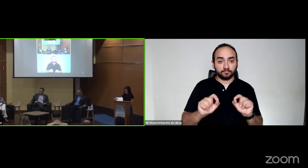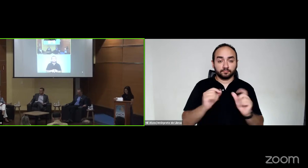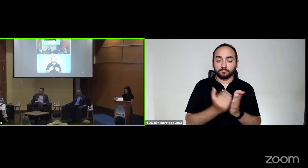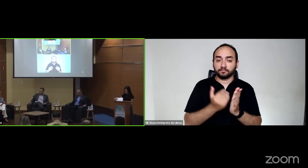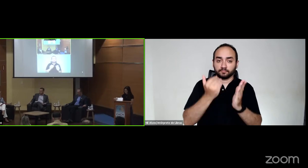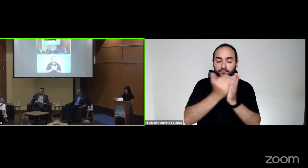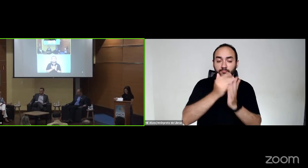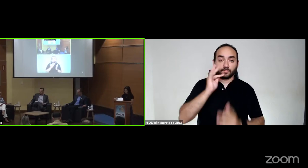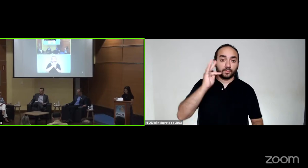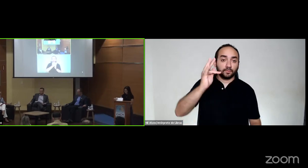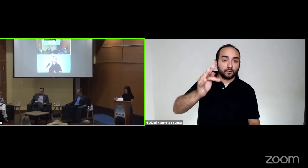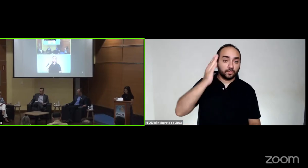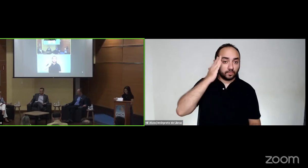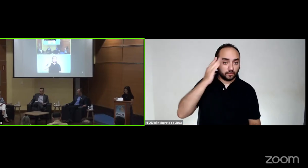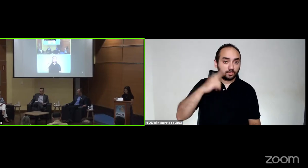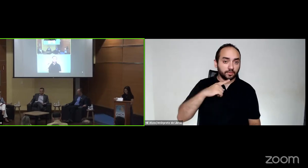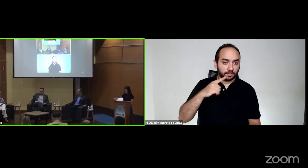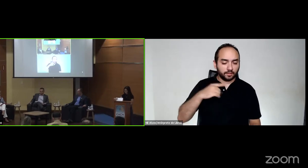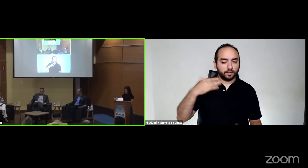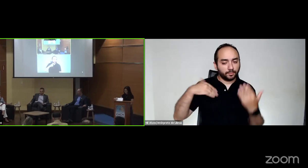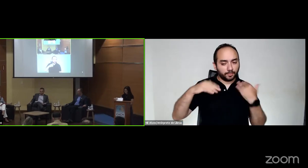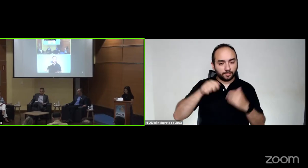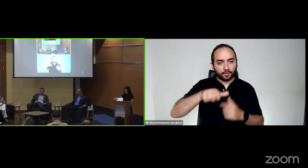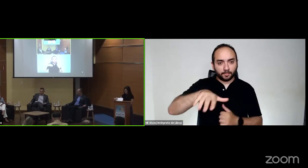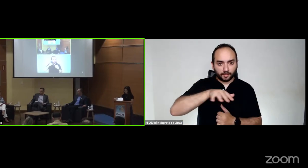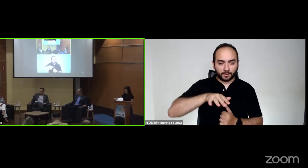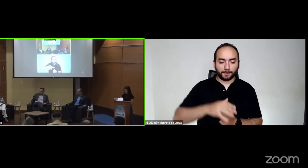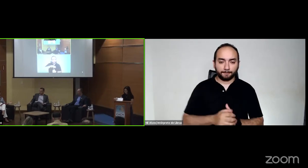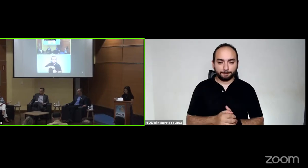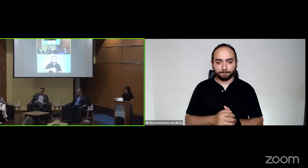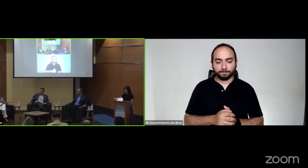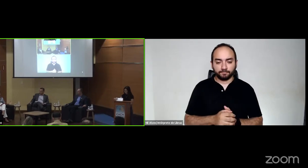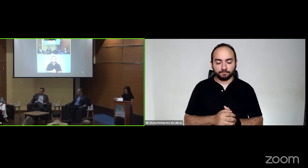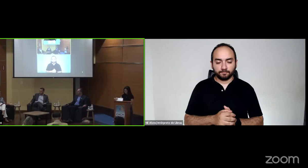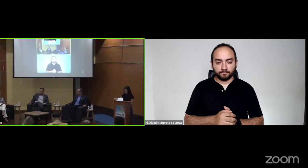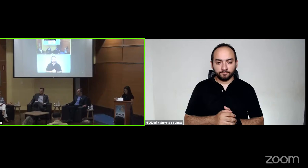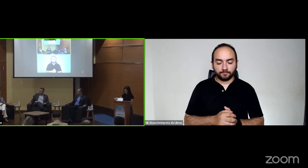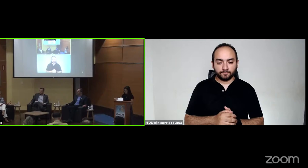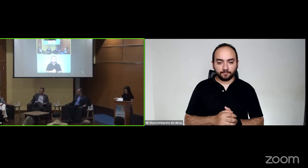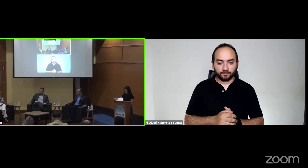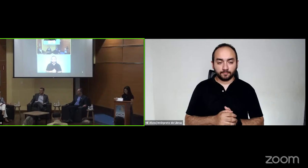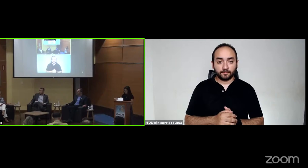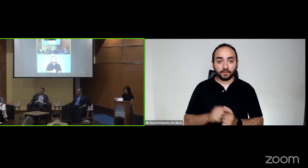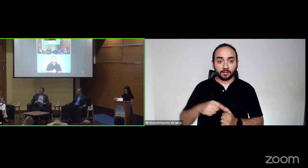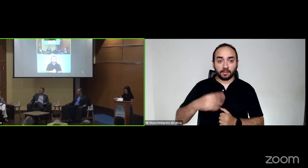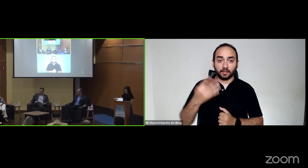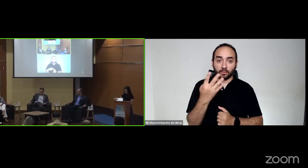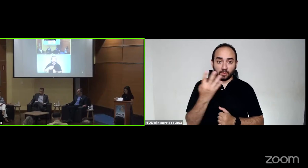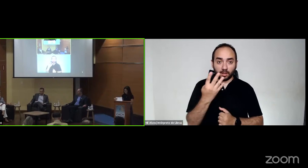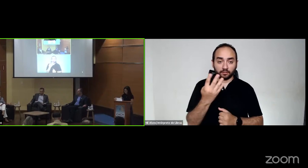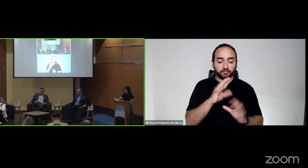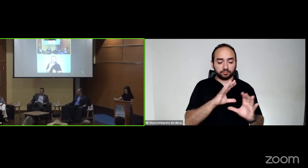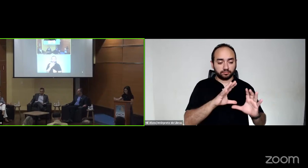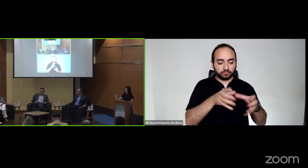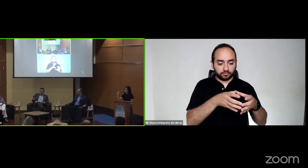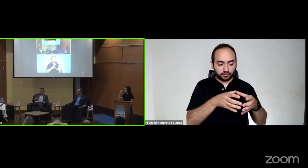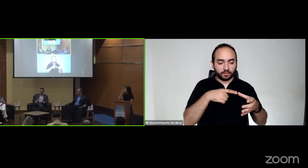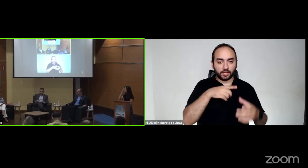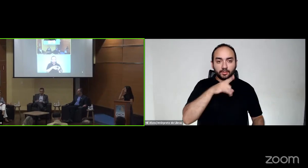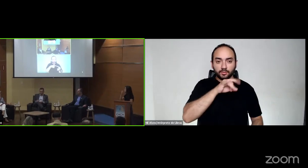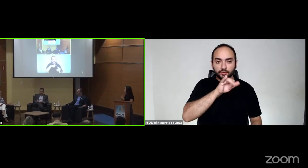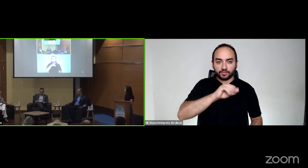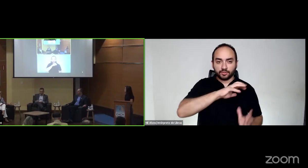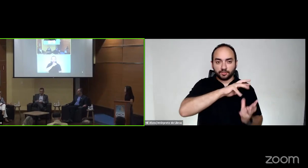o futuro do lazer. Estamos na quarta edição do Dia Mundial do Lazer